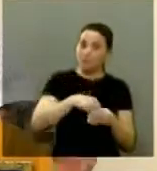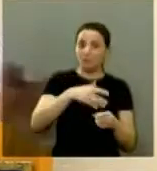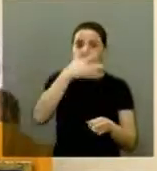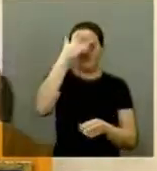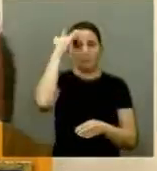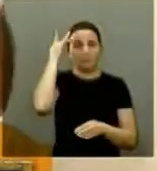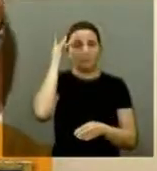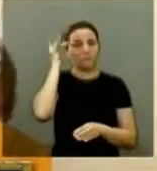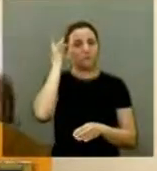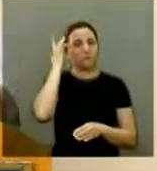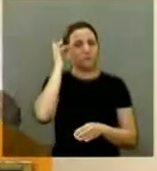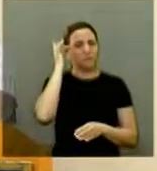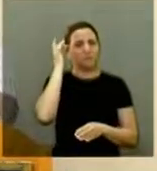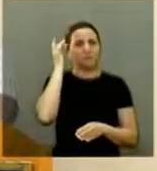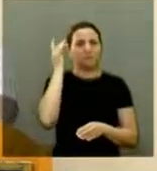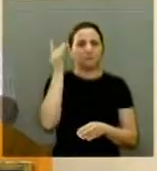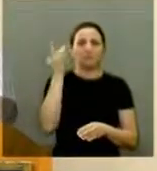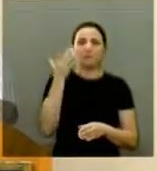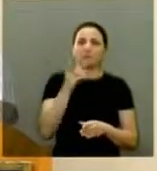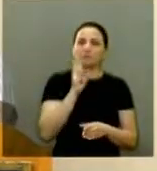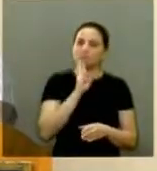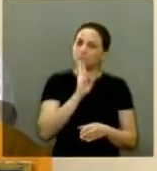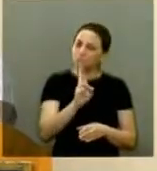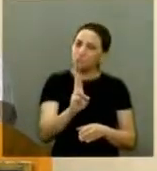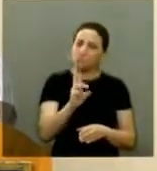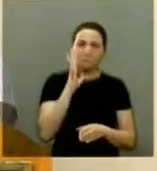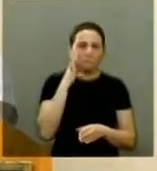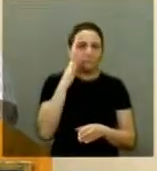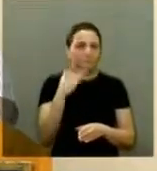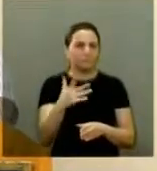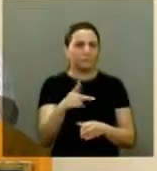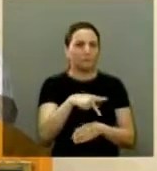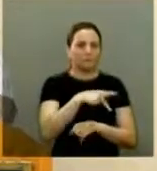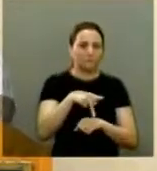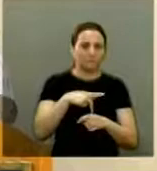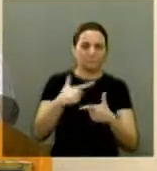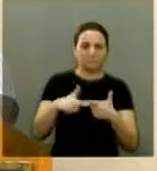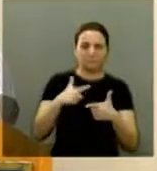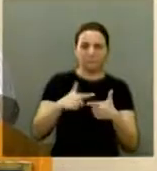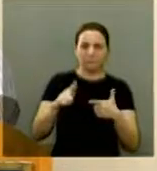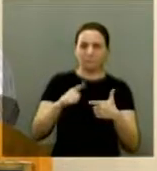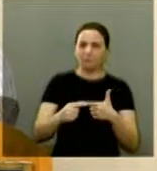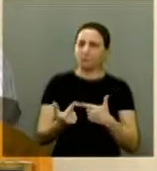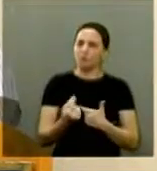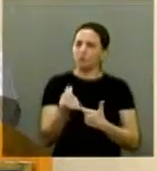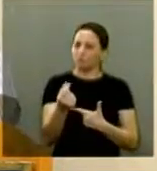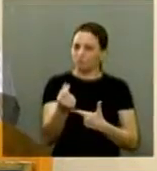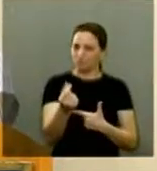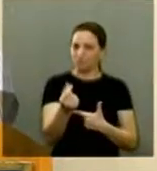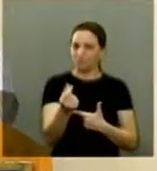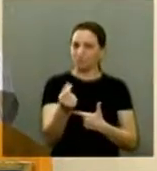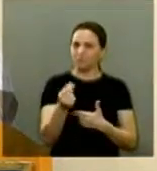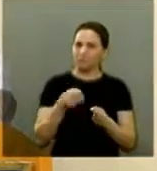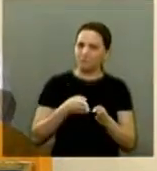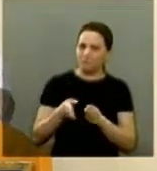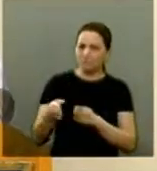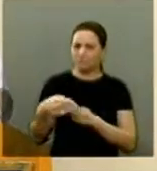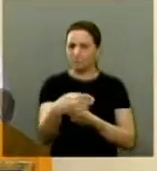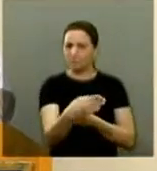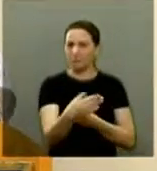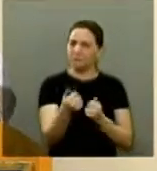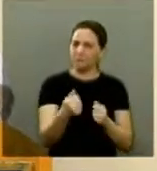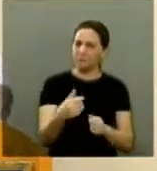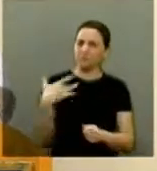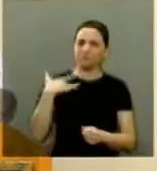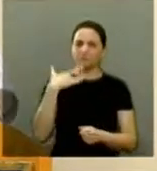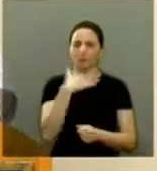que acham que vão resolver esse tipo de situação esse dinheiro realmente que está sendo desviado é dinheiro que deveria